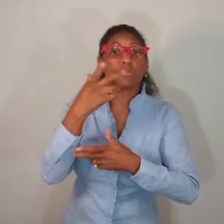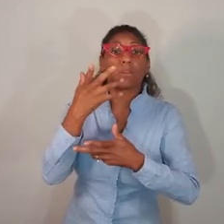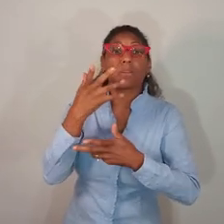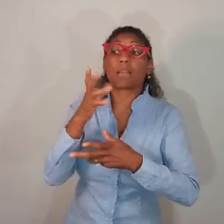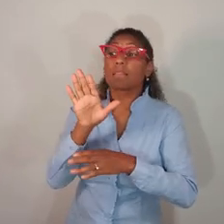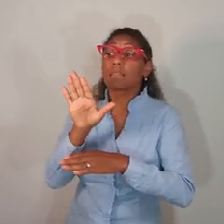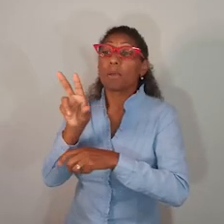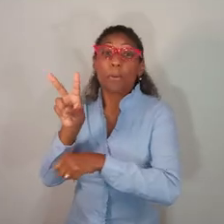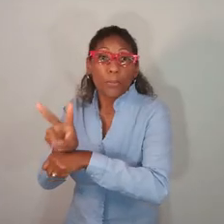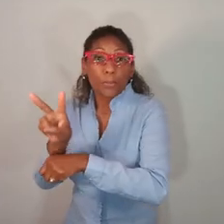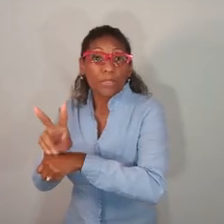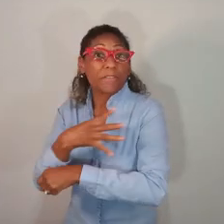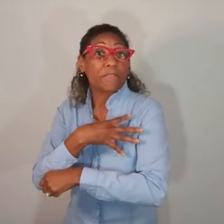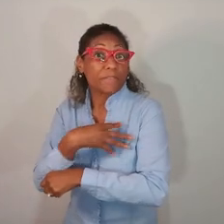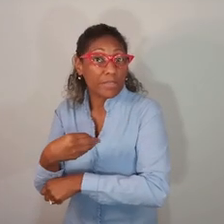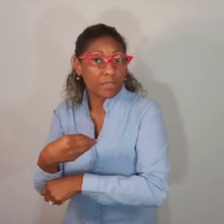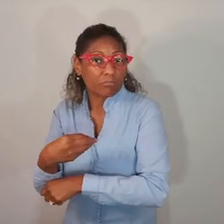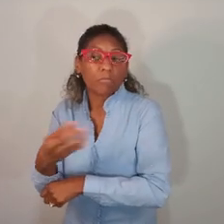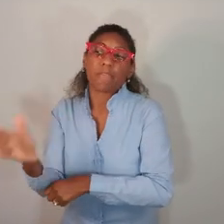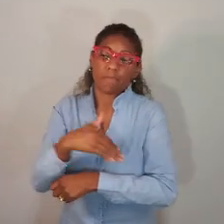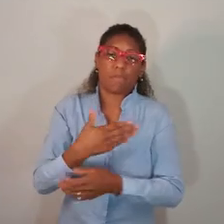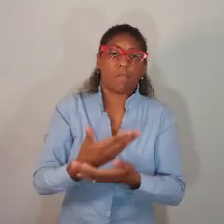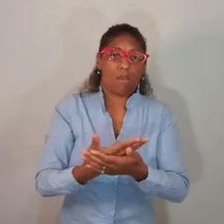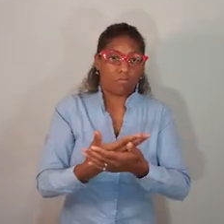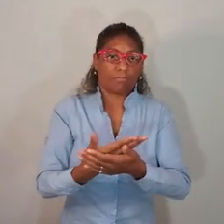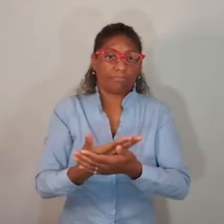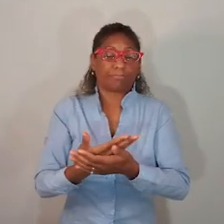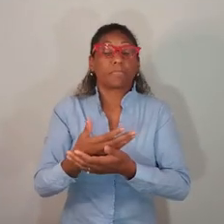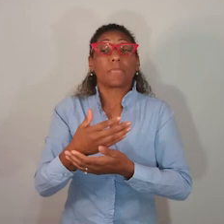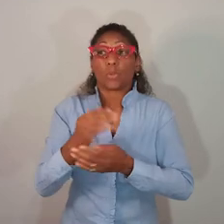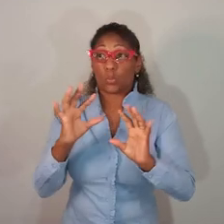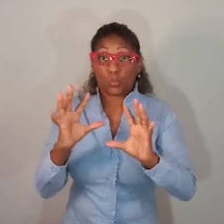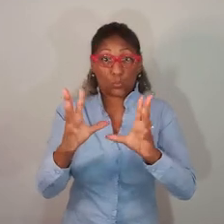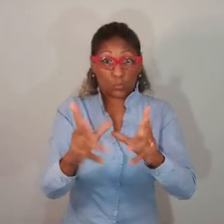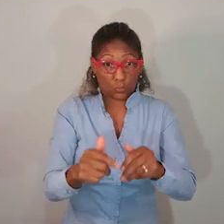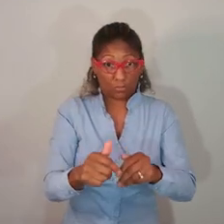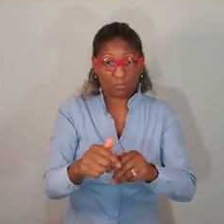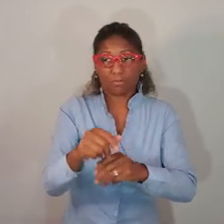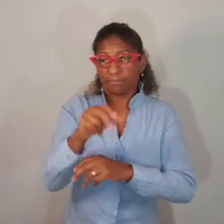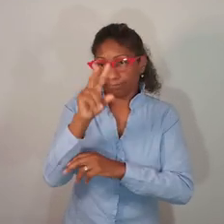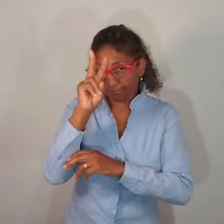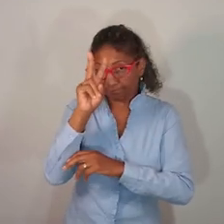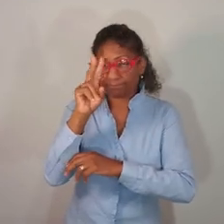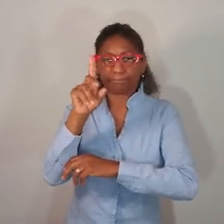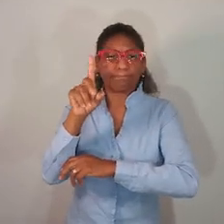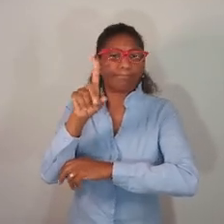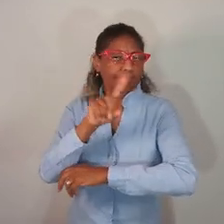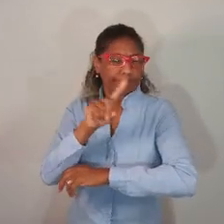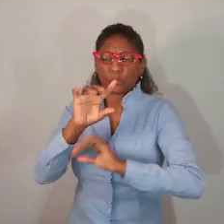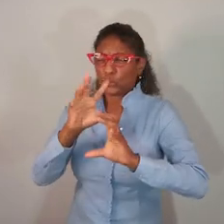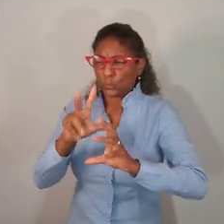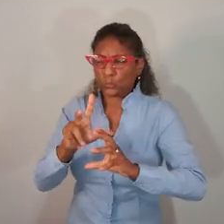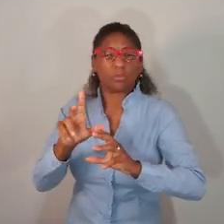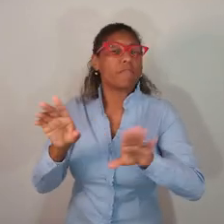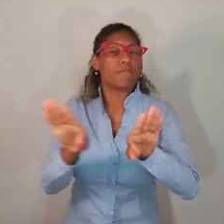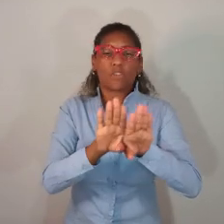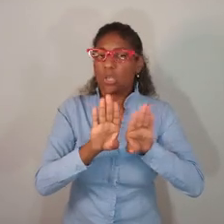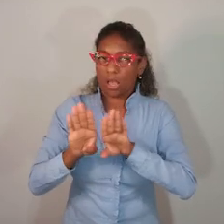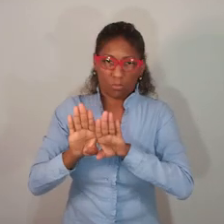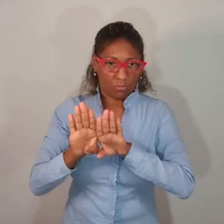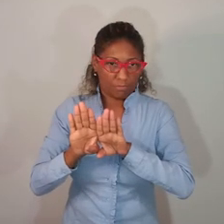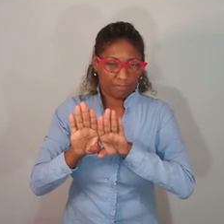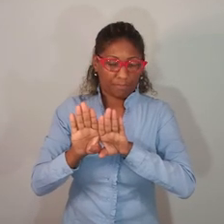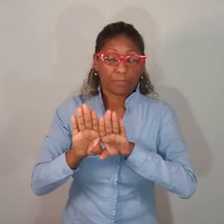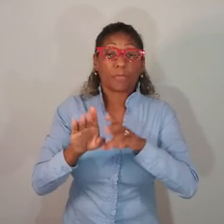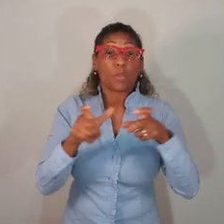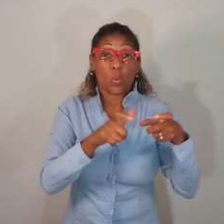do ensino fundamental, pela dificuldade que os pais encontram por não ter com quem deixar os filhos para trabalhar. Para os demais níveis de ensino,